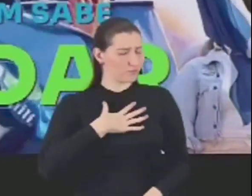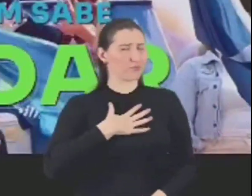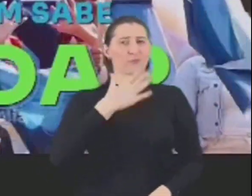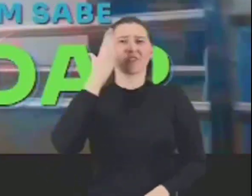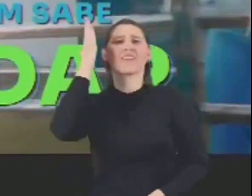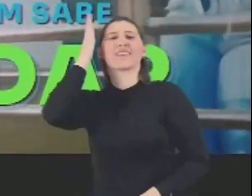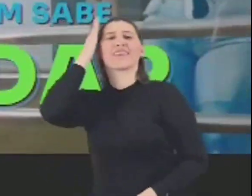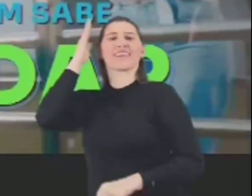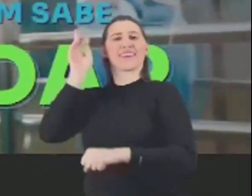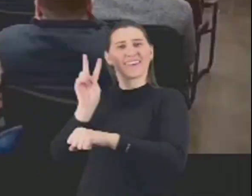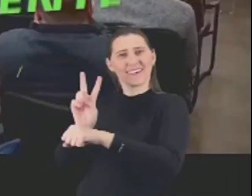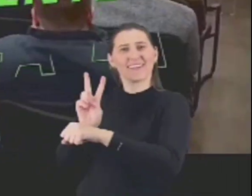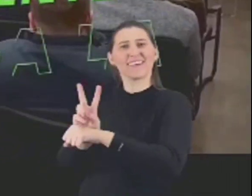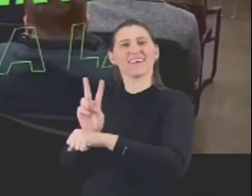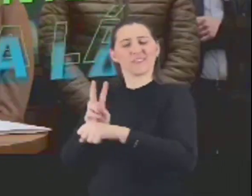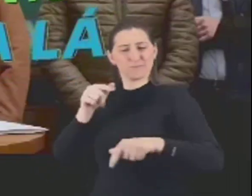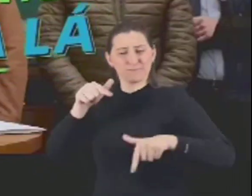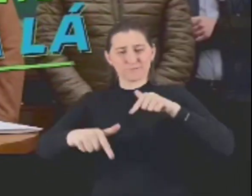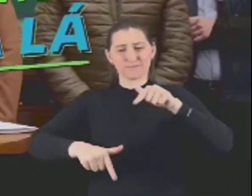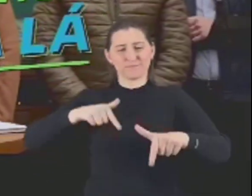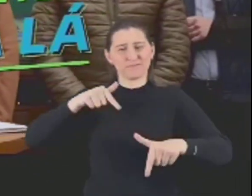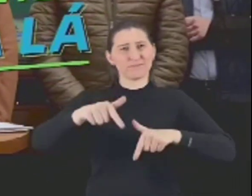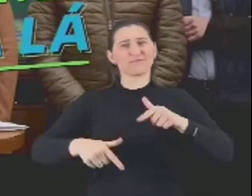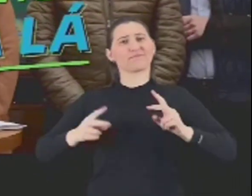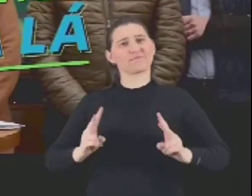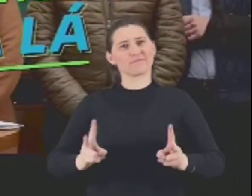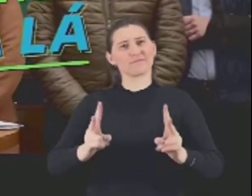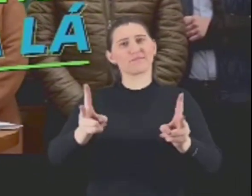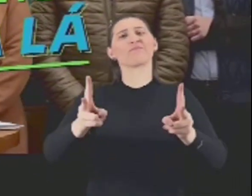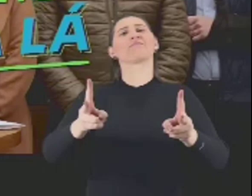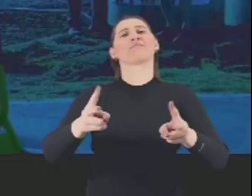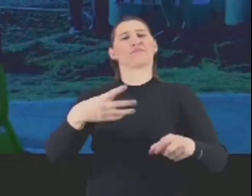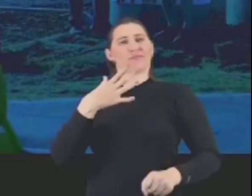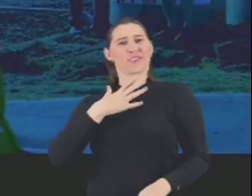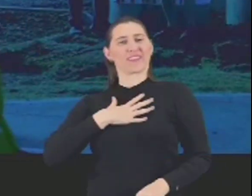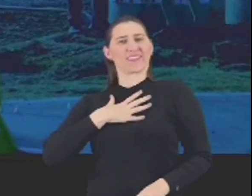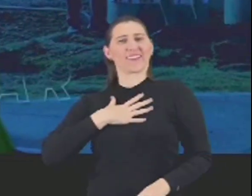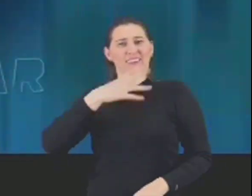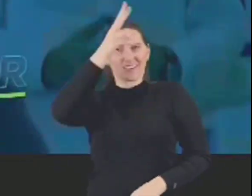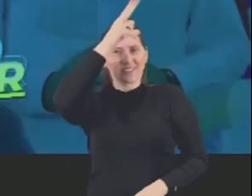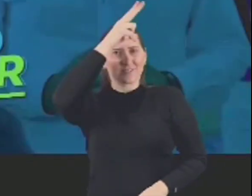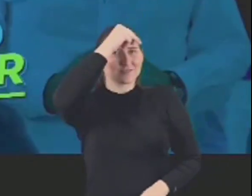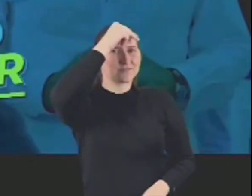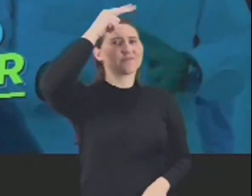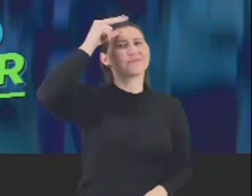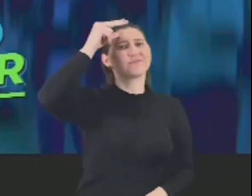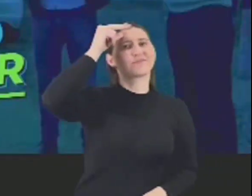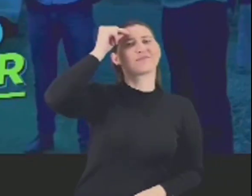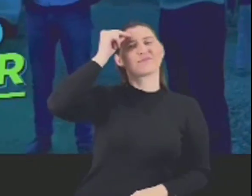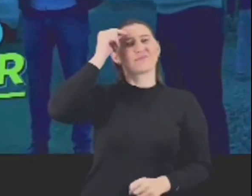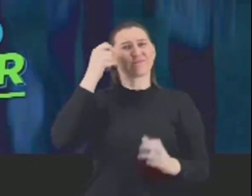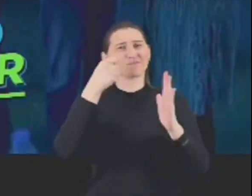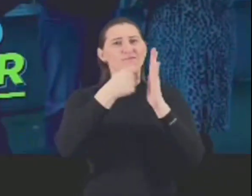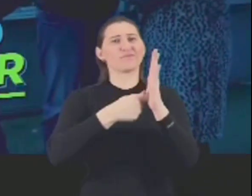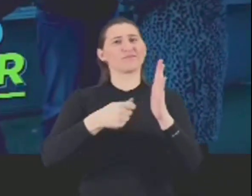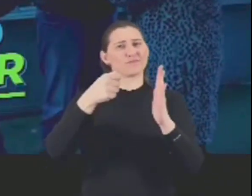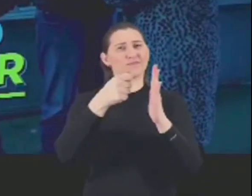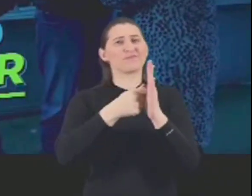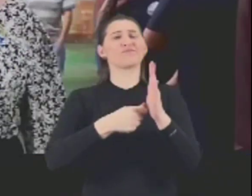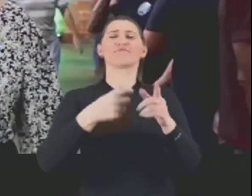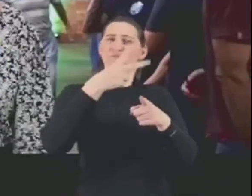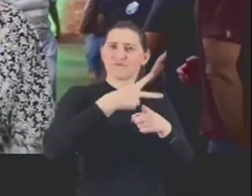sabe cuidar. É trocando em frente que se chega lá, Bonete Prefeito pra realizar.